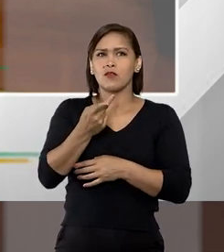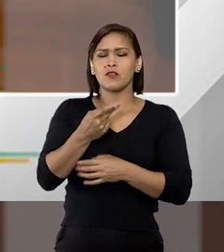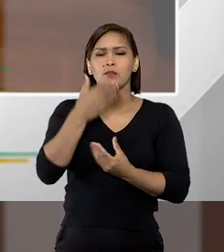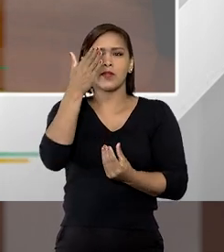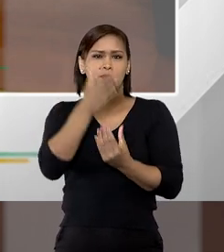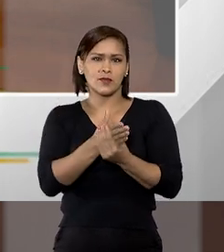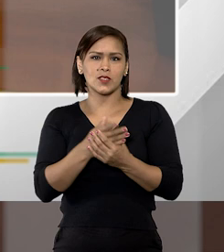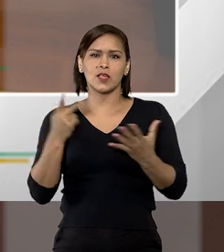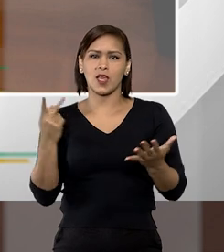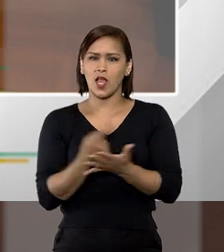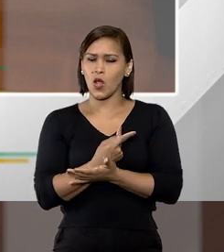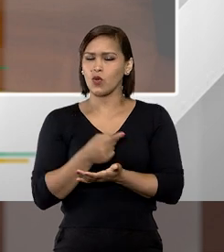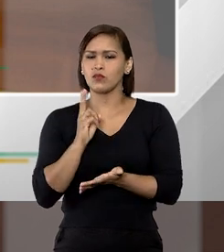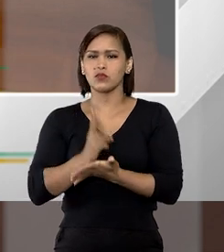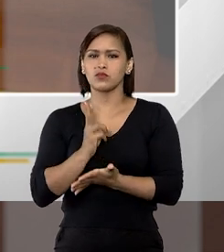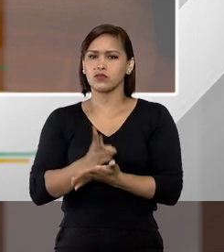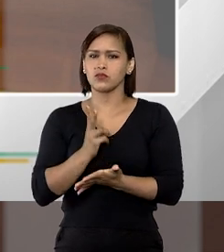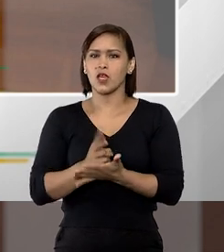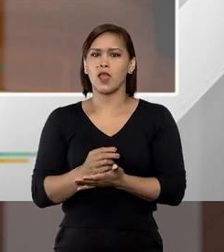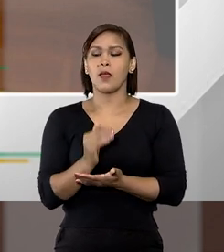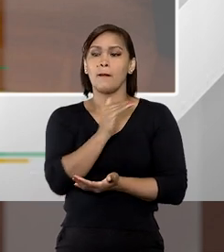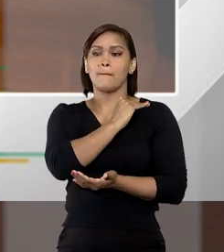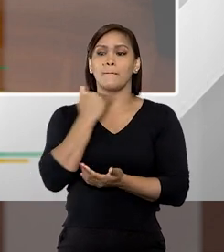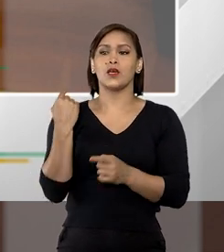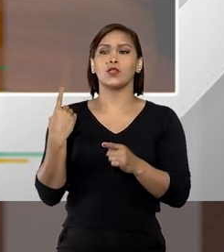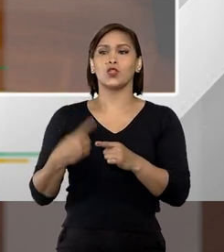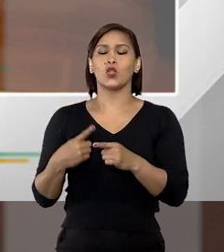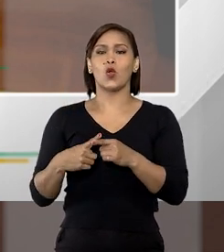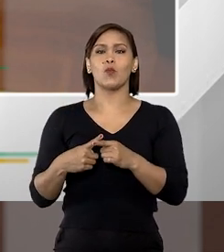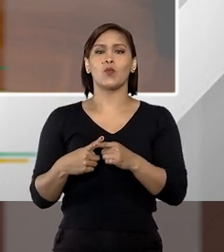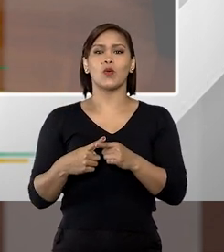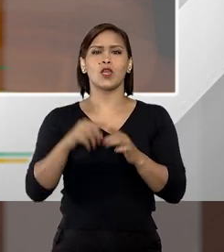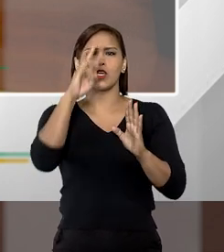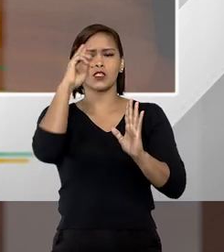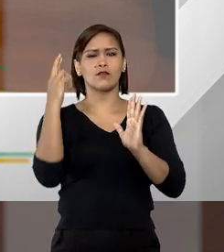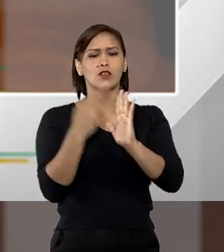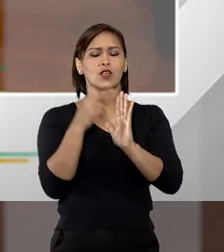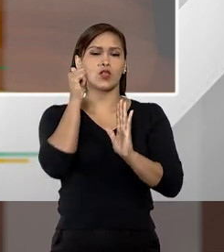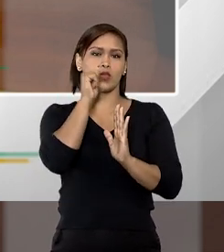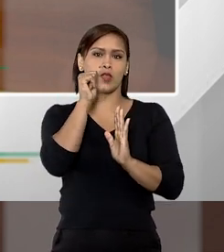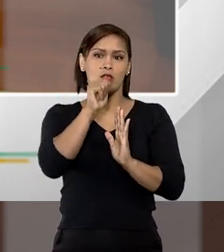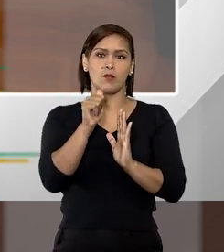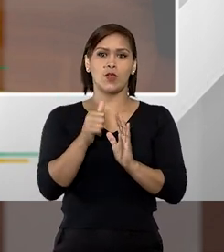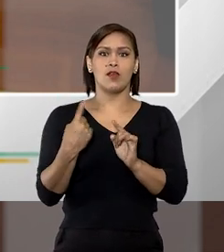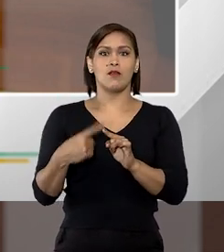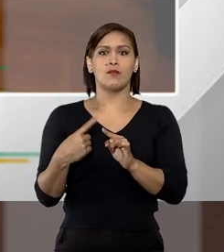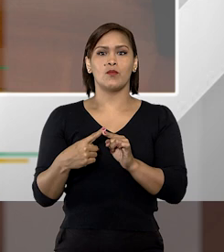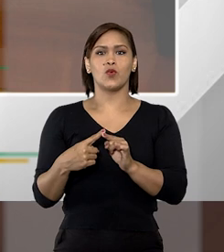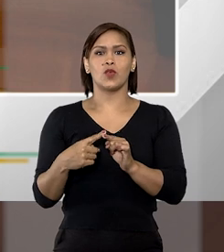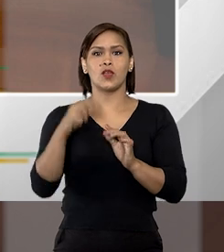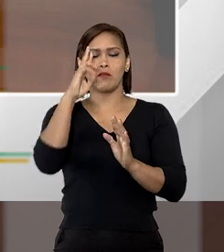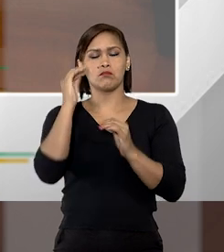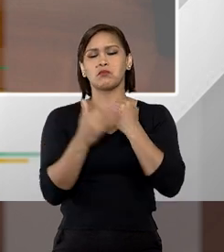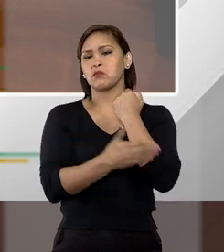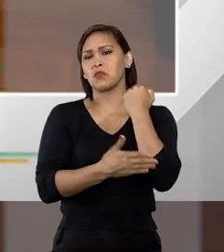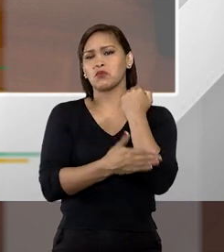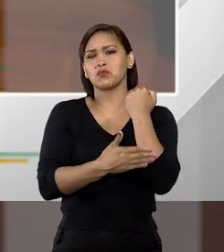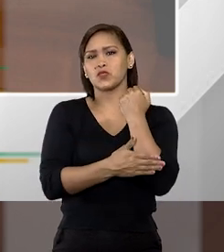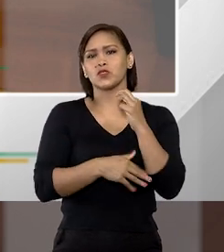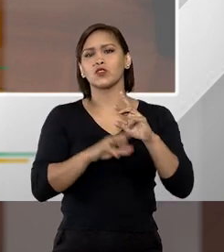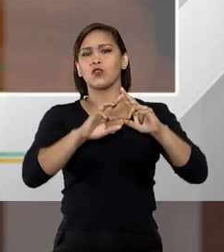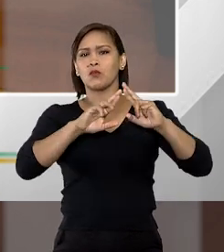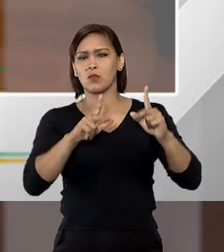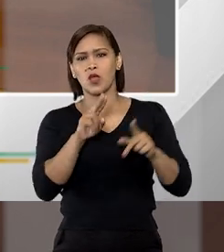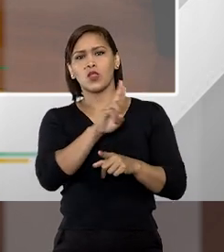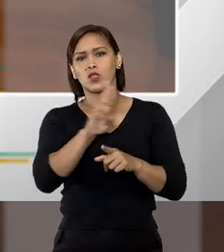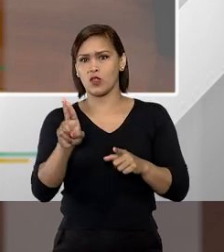caso que acontece com muita frequência, matou por sentimento de posse, matar por sentimento de posse, também conhecido como ciúme, conhecido como